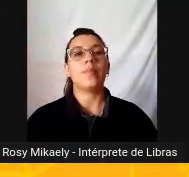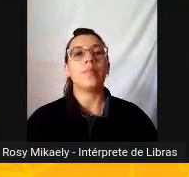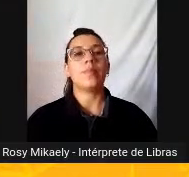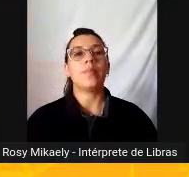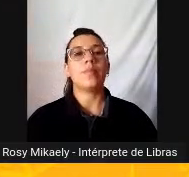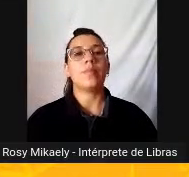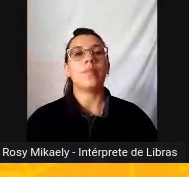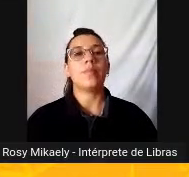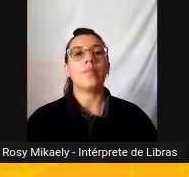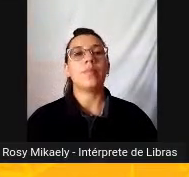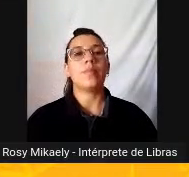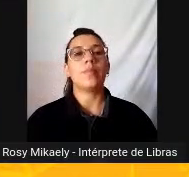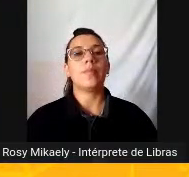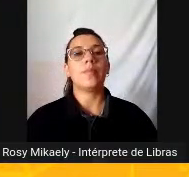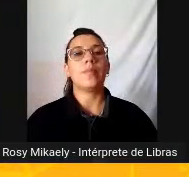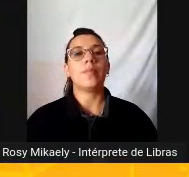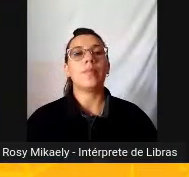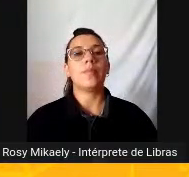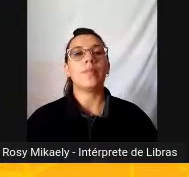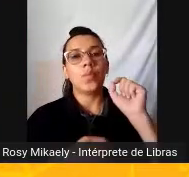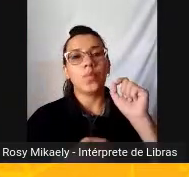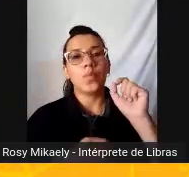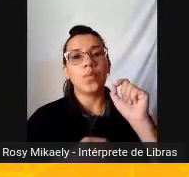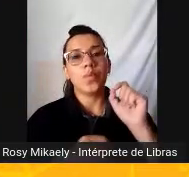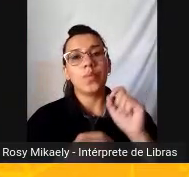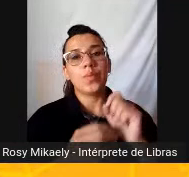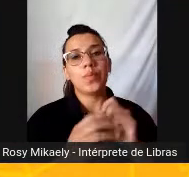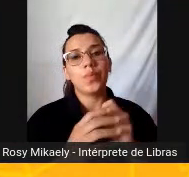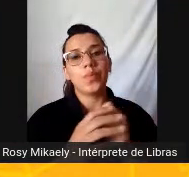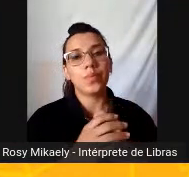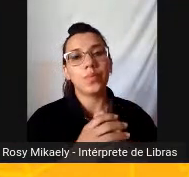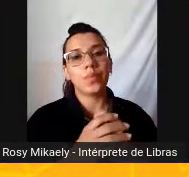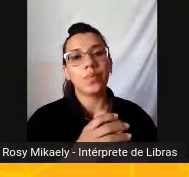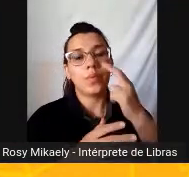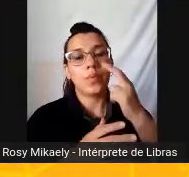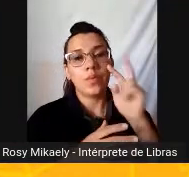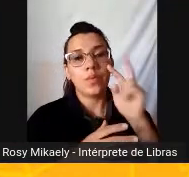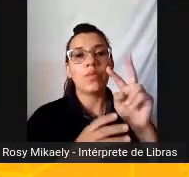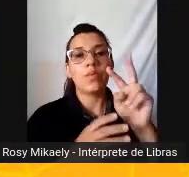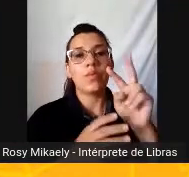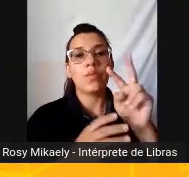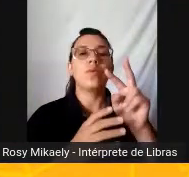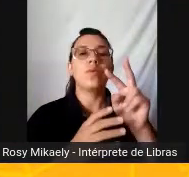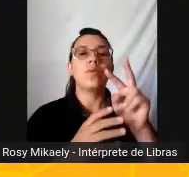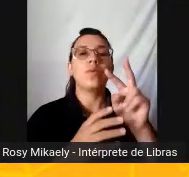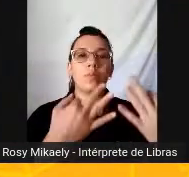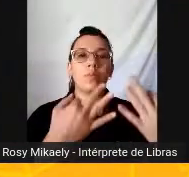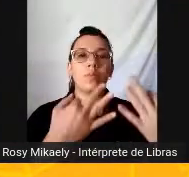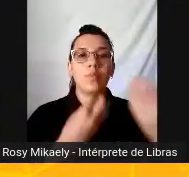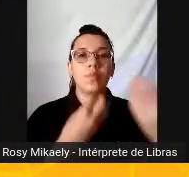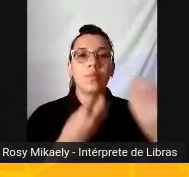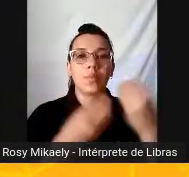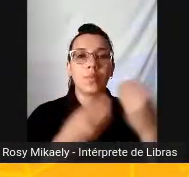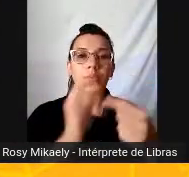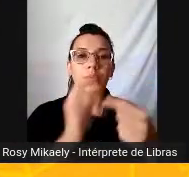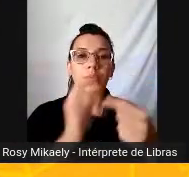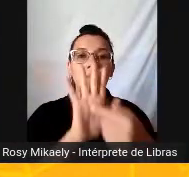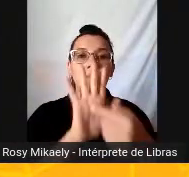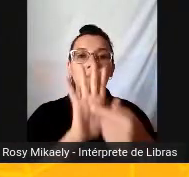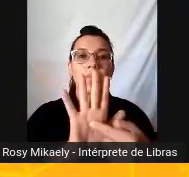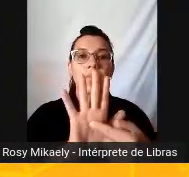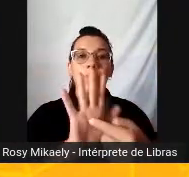Seu caráter metalinguístico Justifica-se pela Defesa do movimento artístico Da pós-modernidade